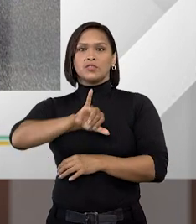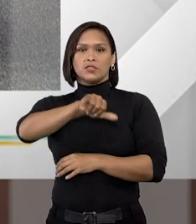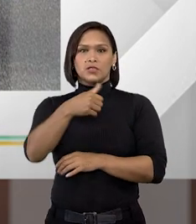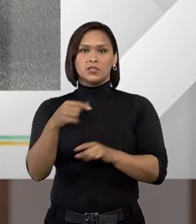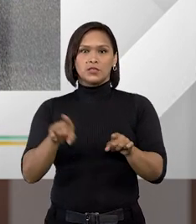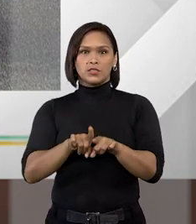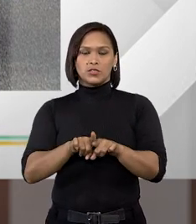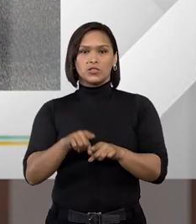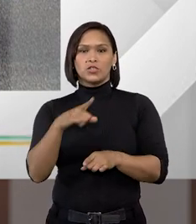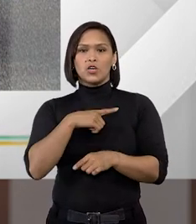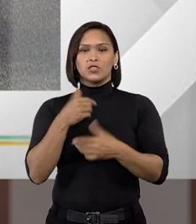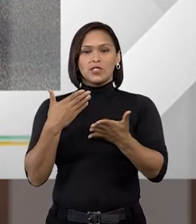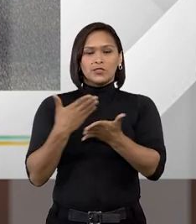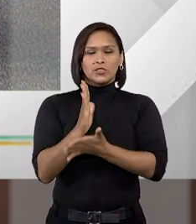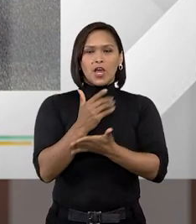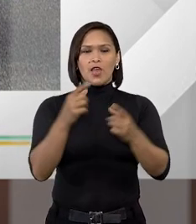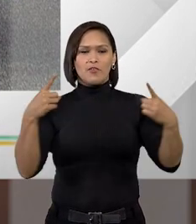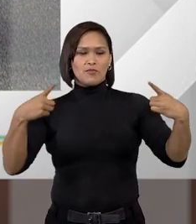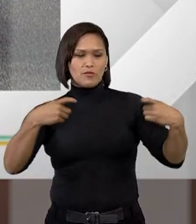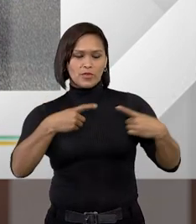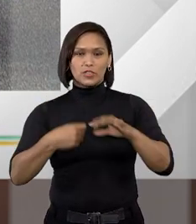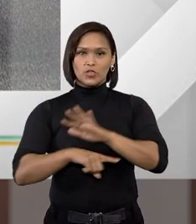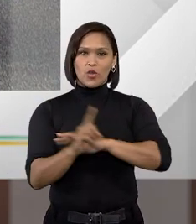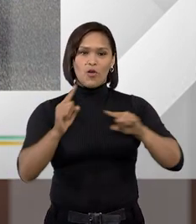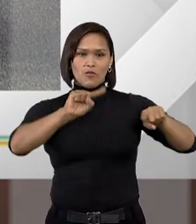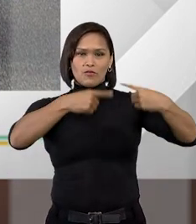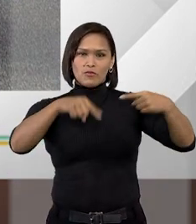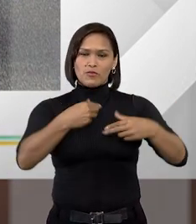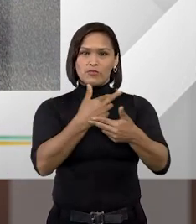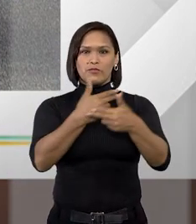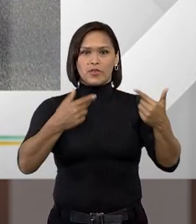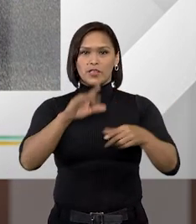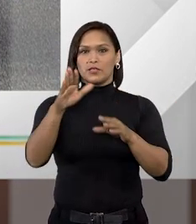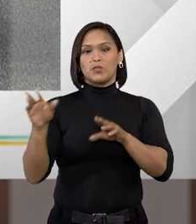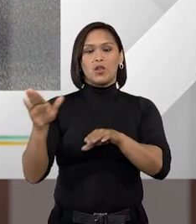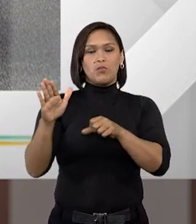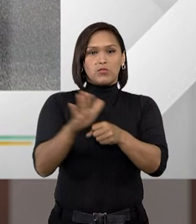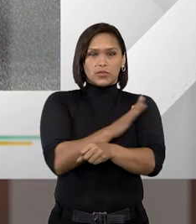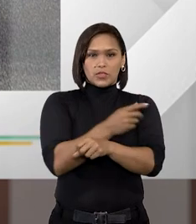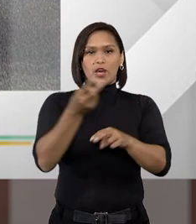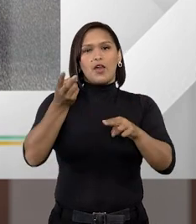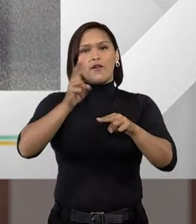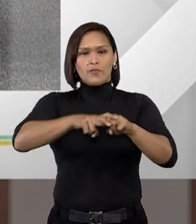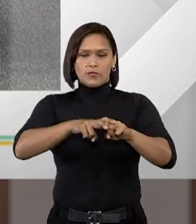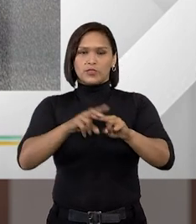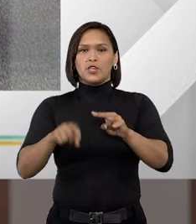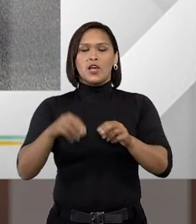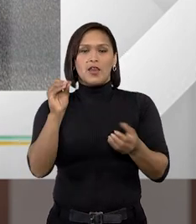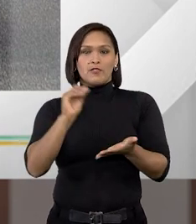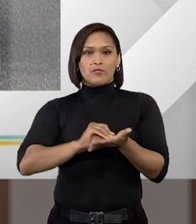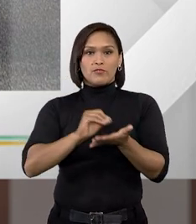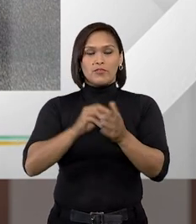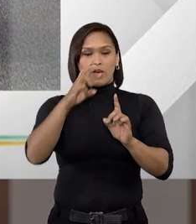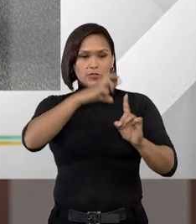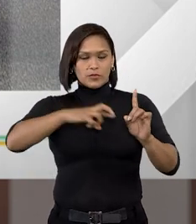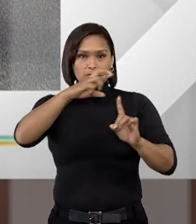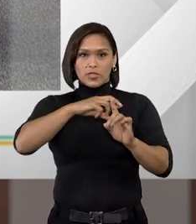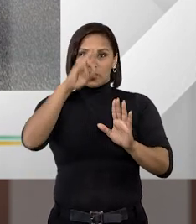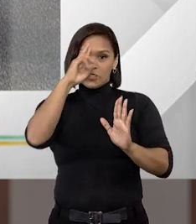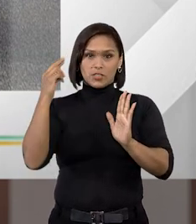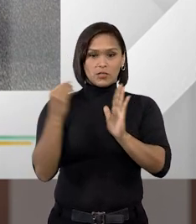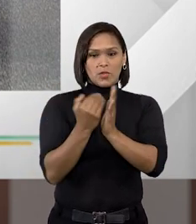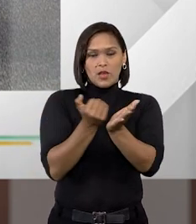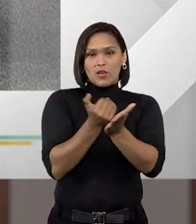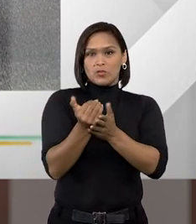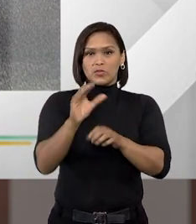Tribunal de Justiça já enfrentou diversas demandas geradas pela superlotação, pela falta de vigilância e pelo desrespeito